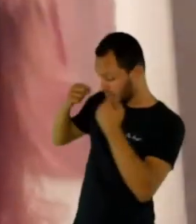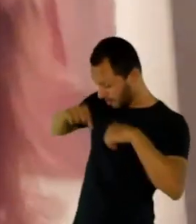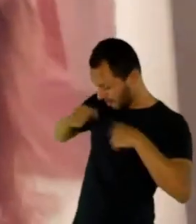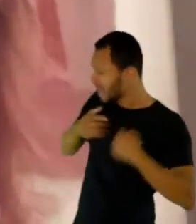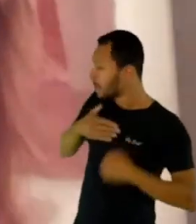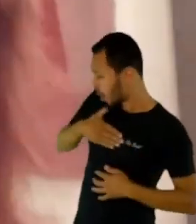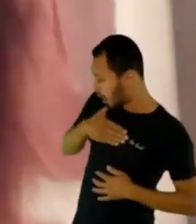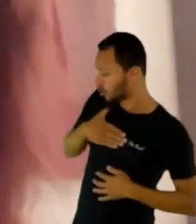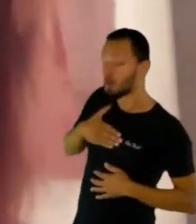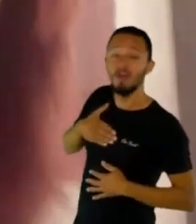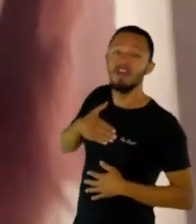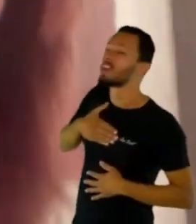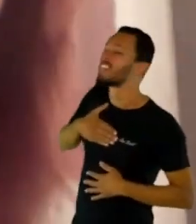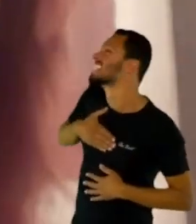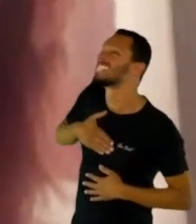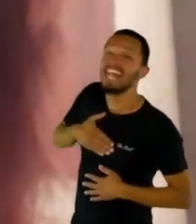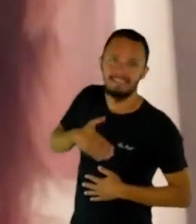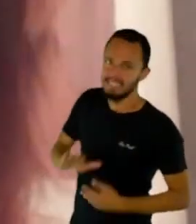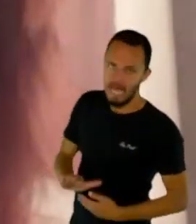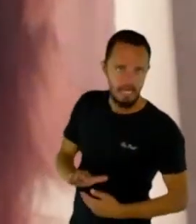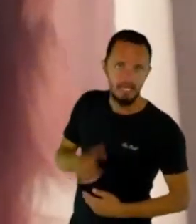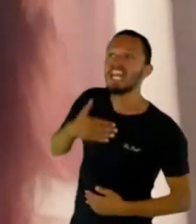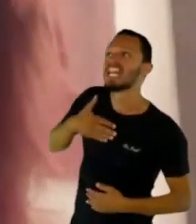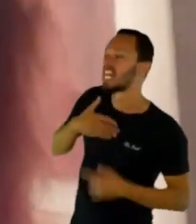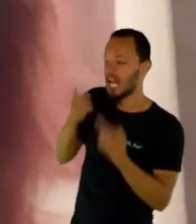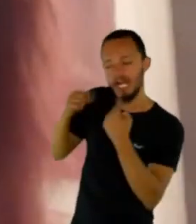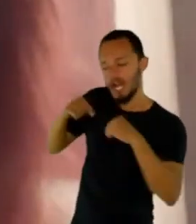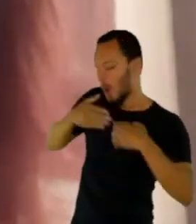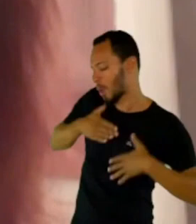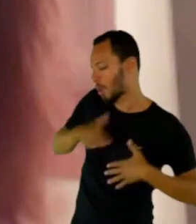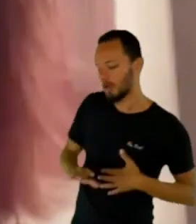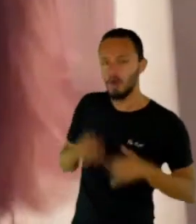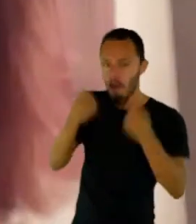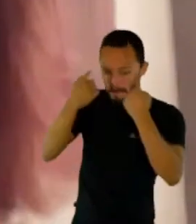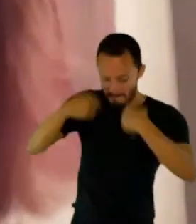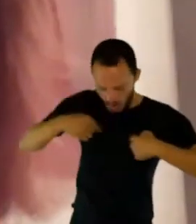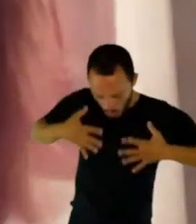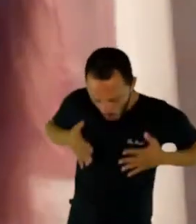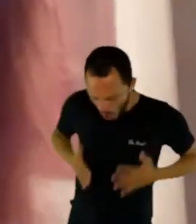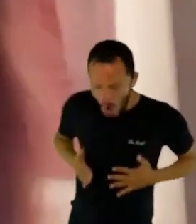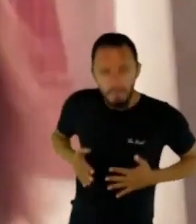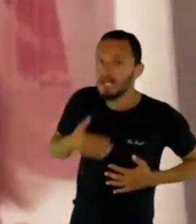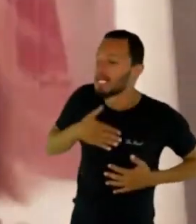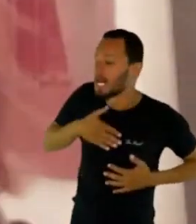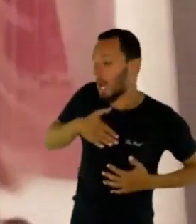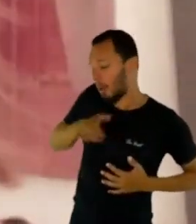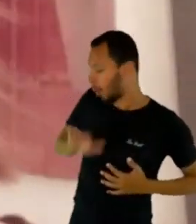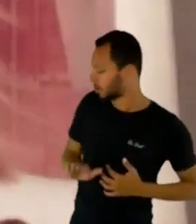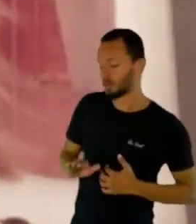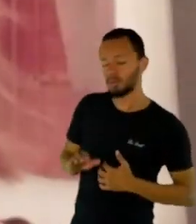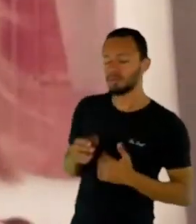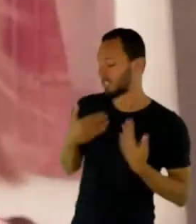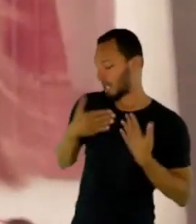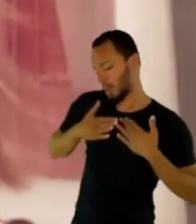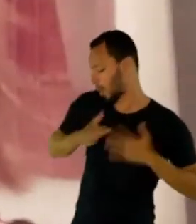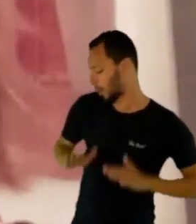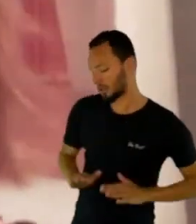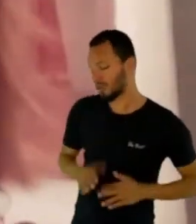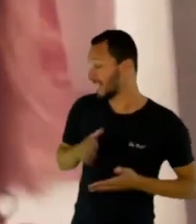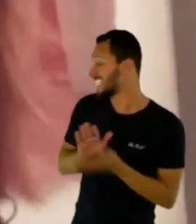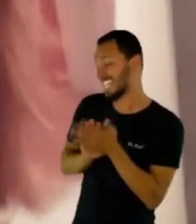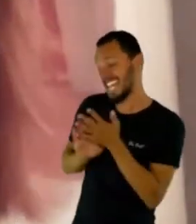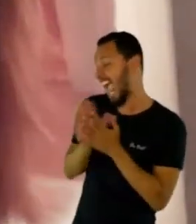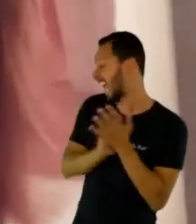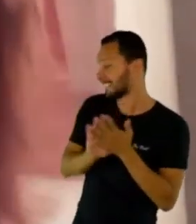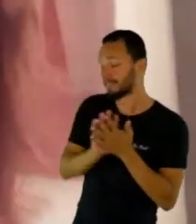que pode? Como é que uma mulher pode não gostar do seu próprio corpo, pode não gostar da sua própria imagem? Fiquei conversando com alguns amigos.